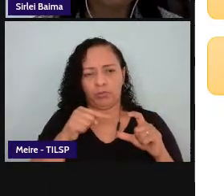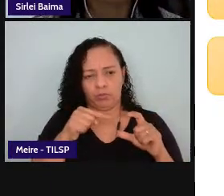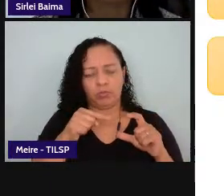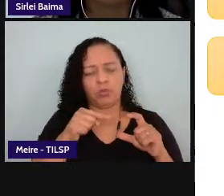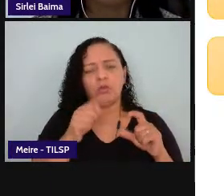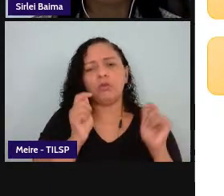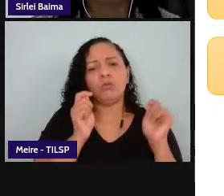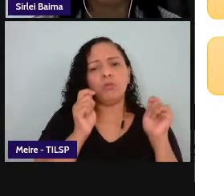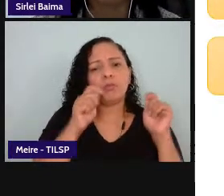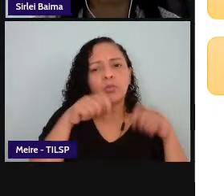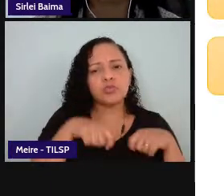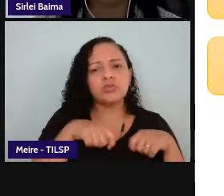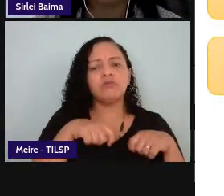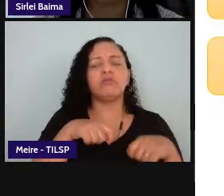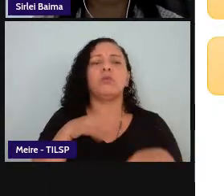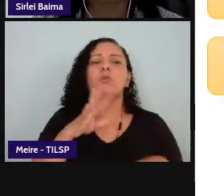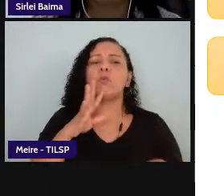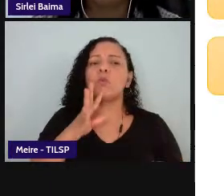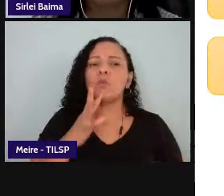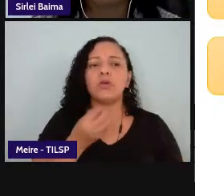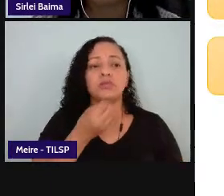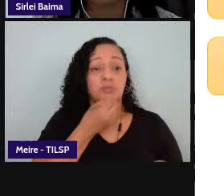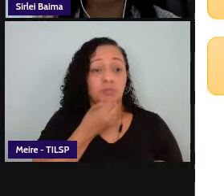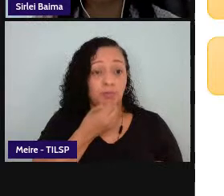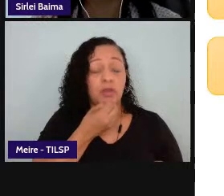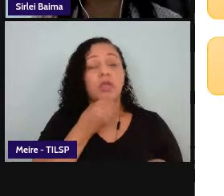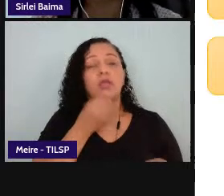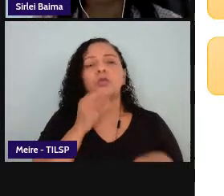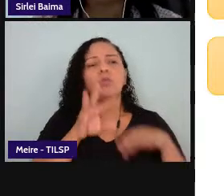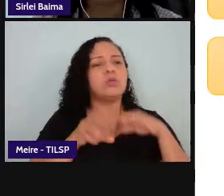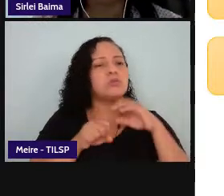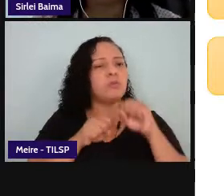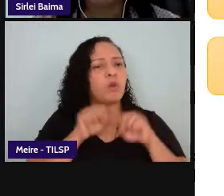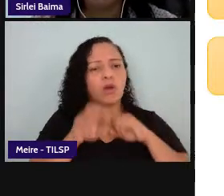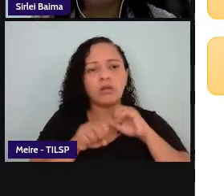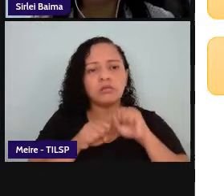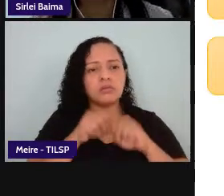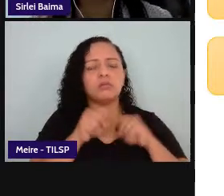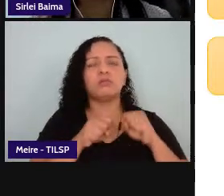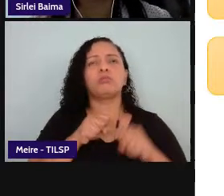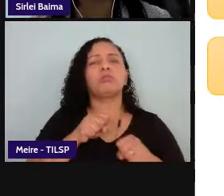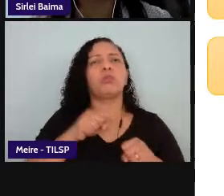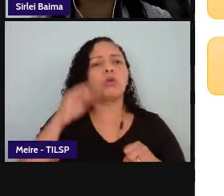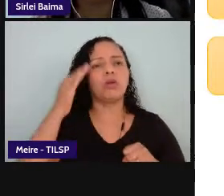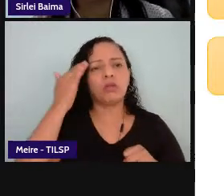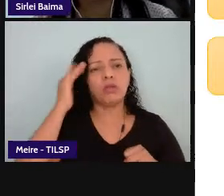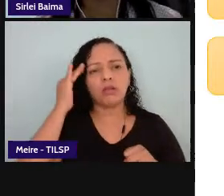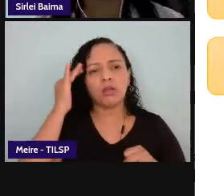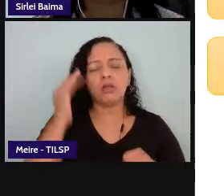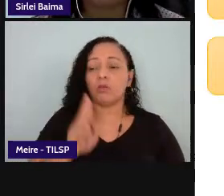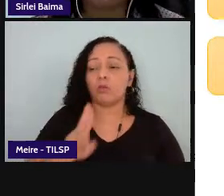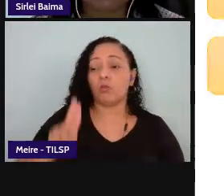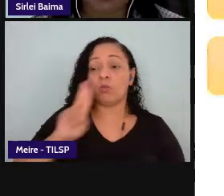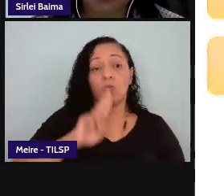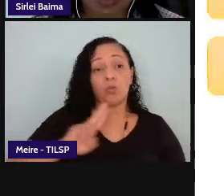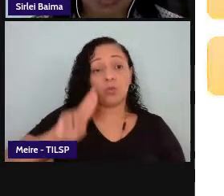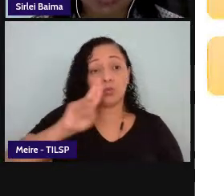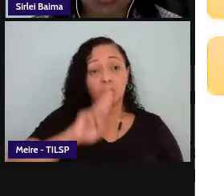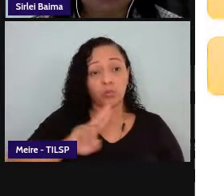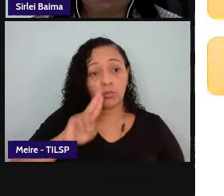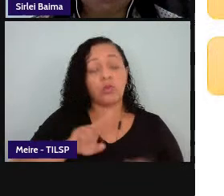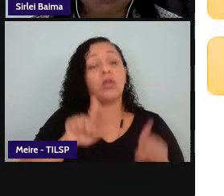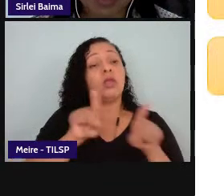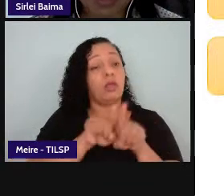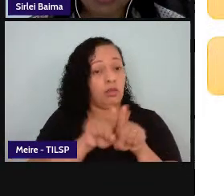possibilidade do conhecimento da exploração da compreensão da utilização e por vezes da